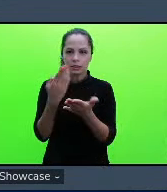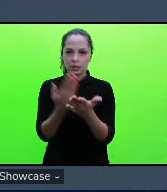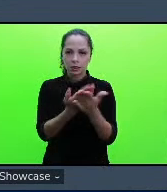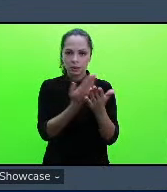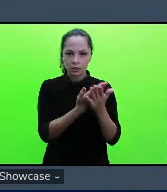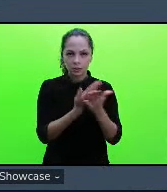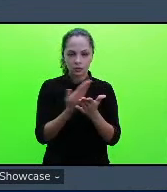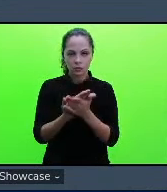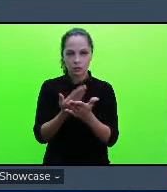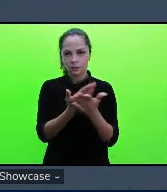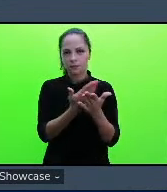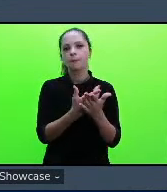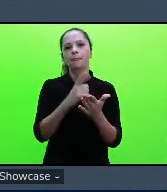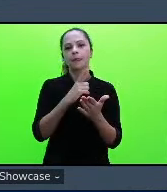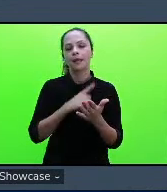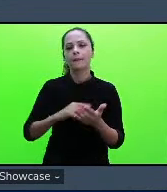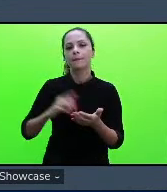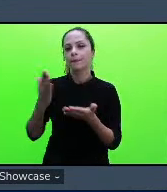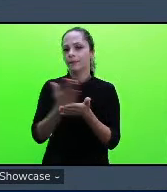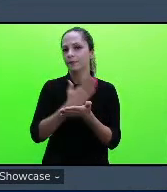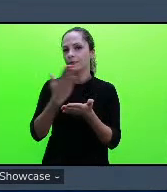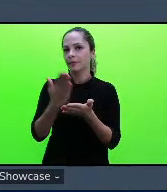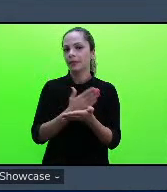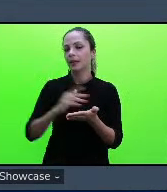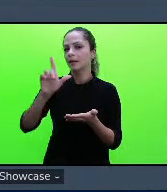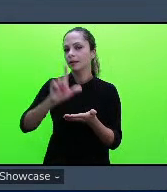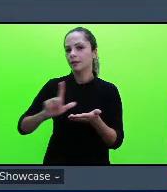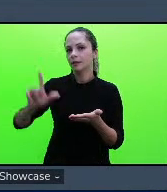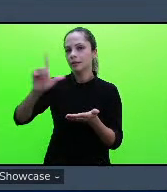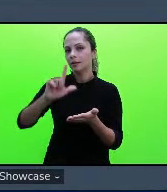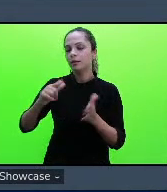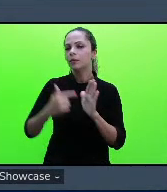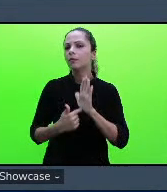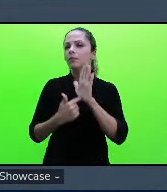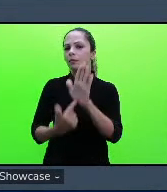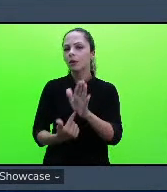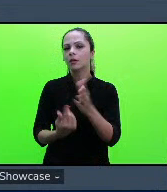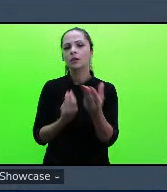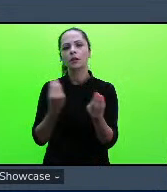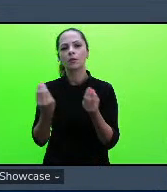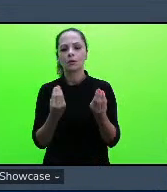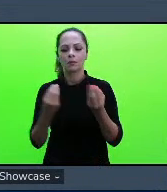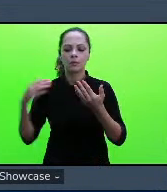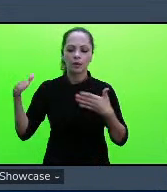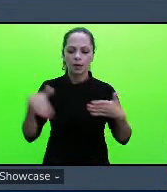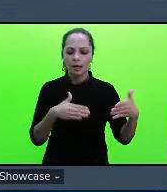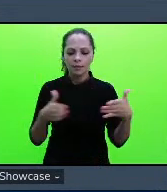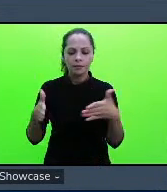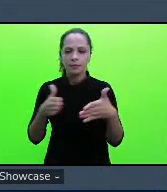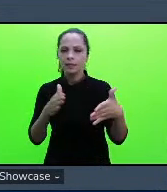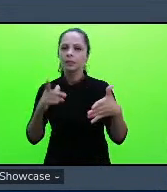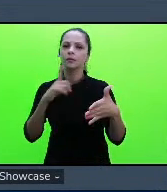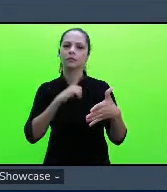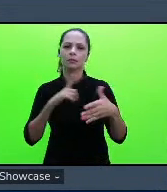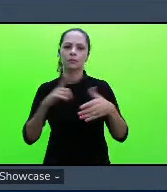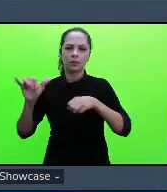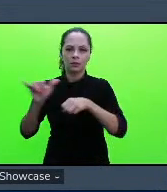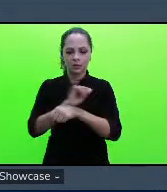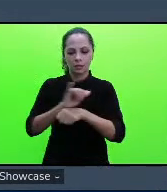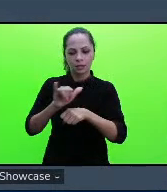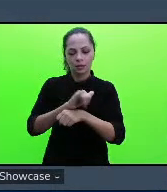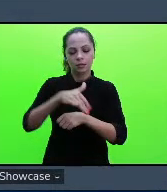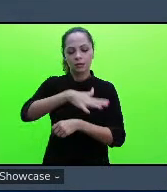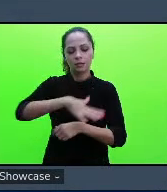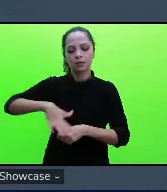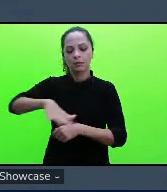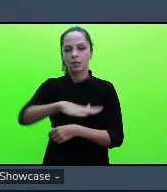literatura apontaram os caminhos para proposição de intervenções junto aos estudantes de graduação a